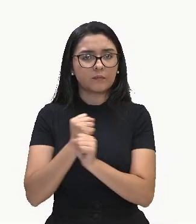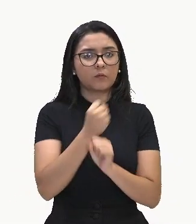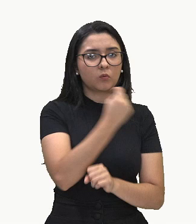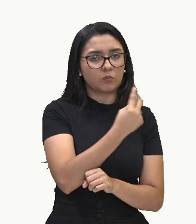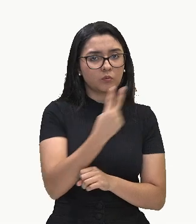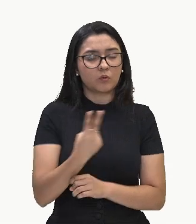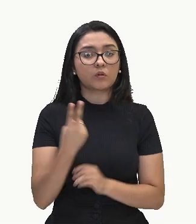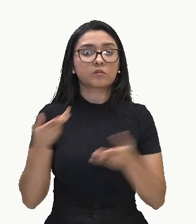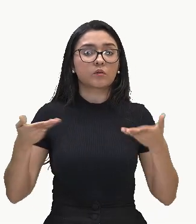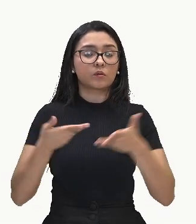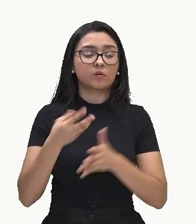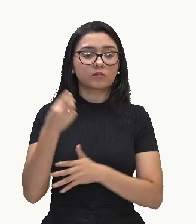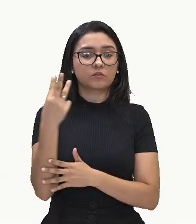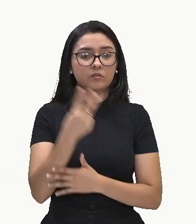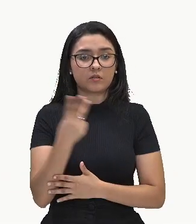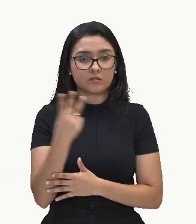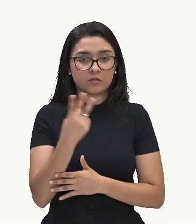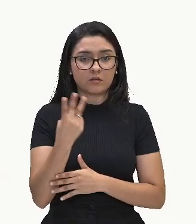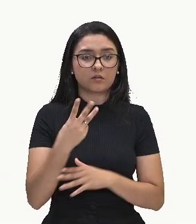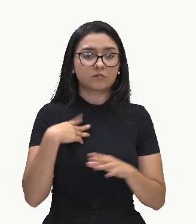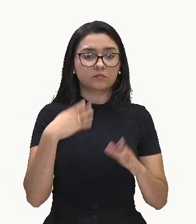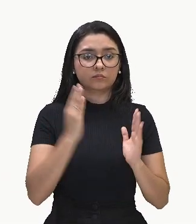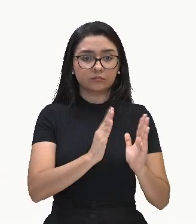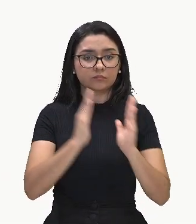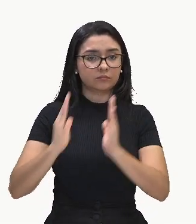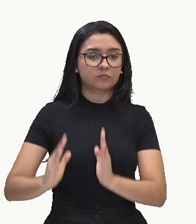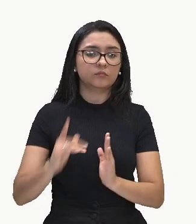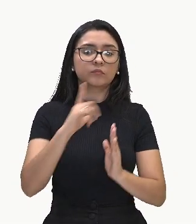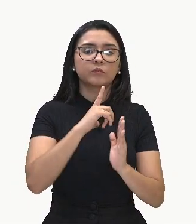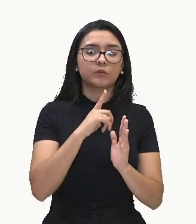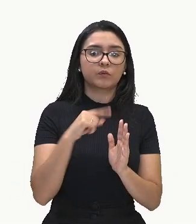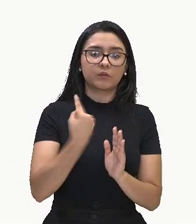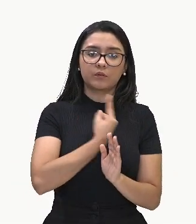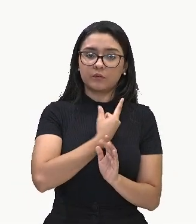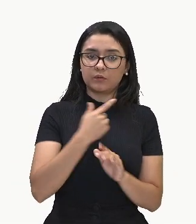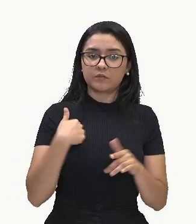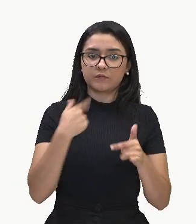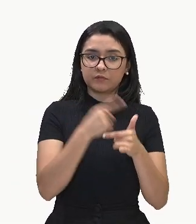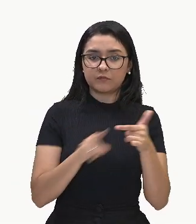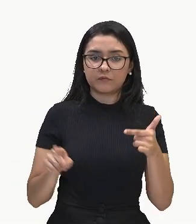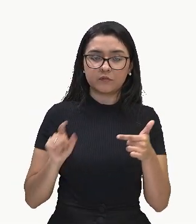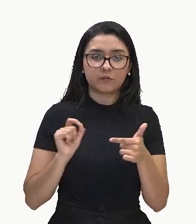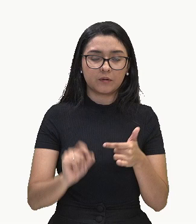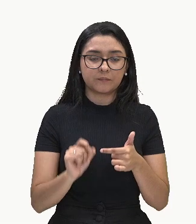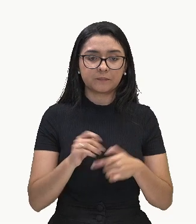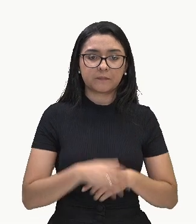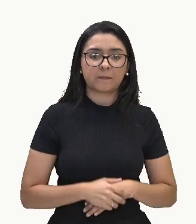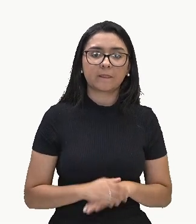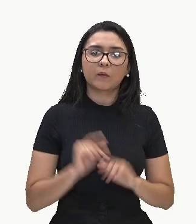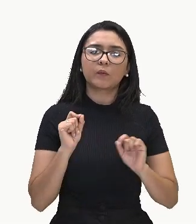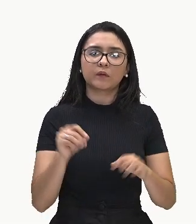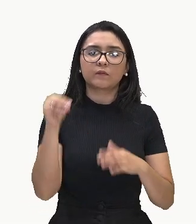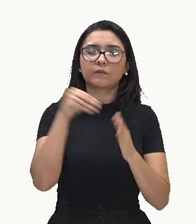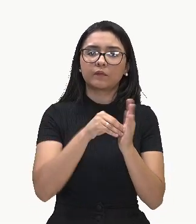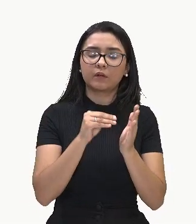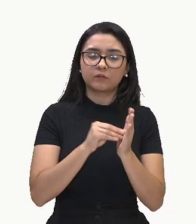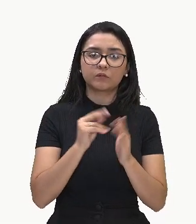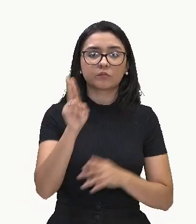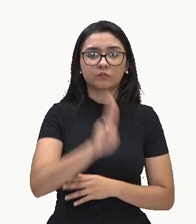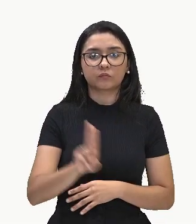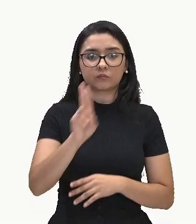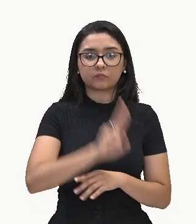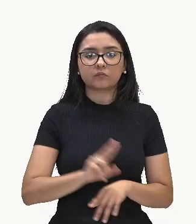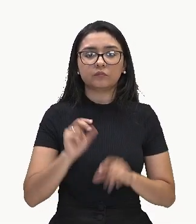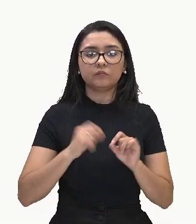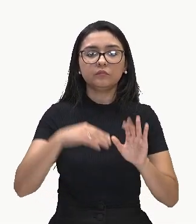Aqui no nosso terceiro passo, vamos dividir o resto, utilizando